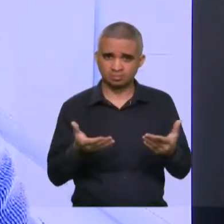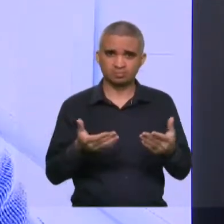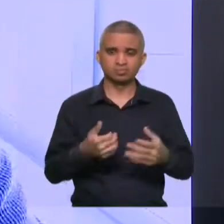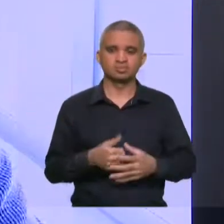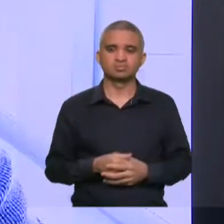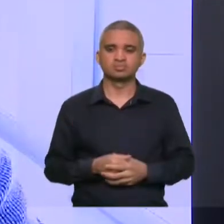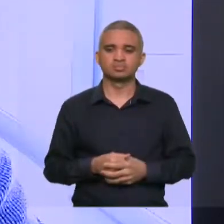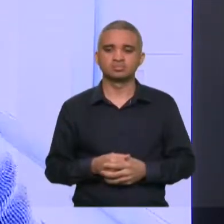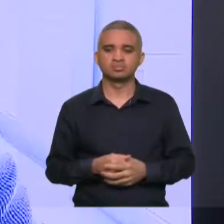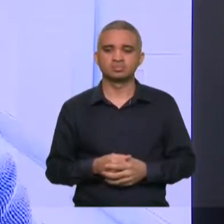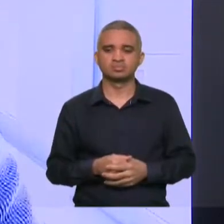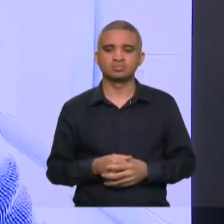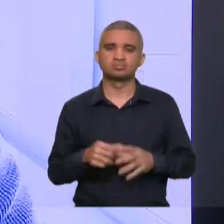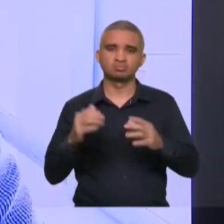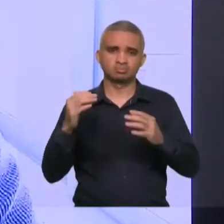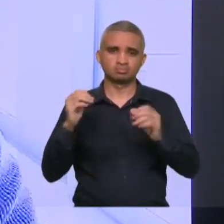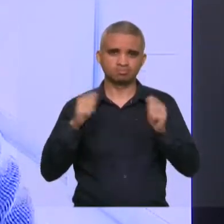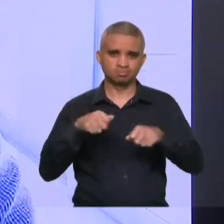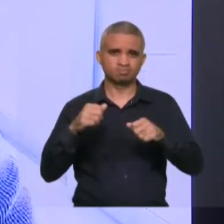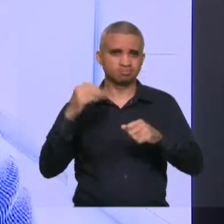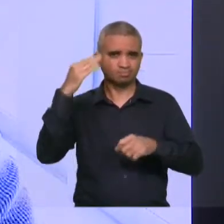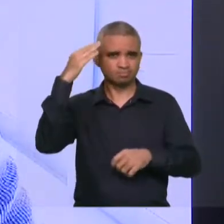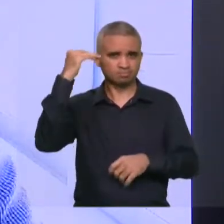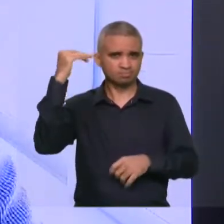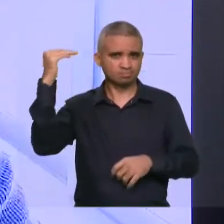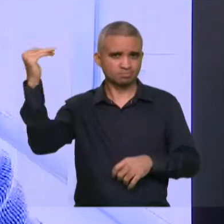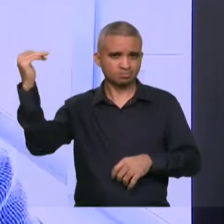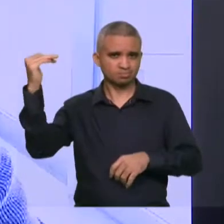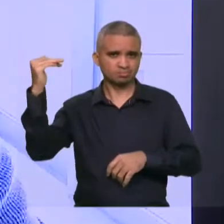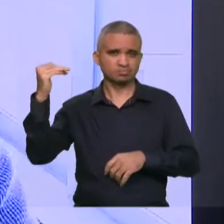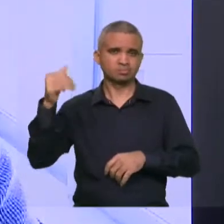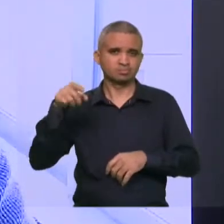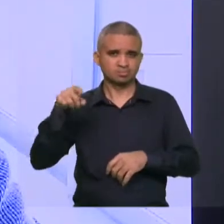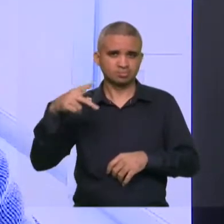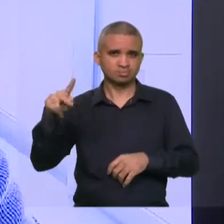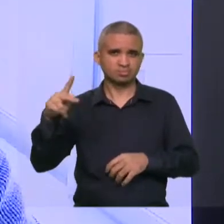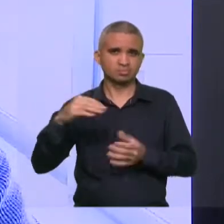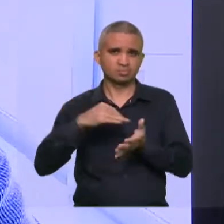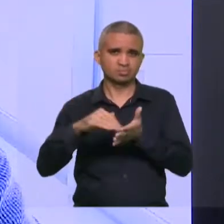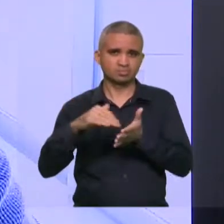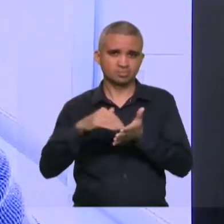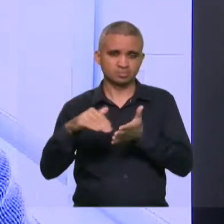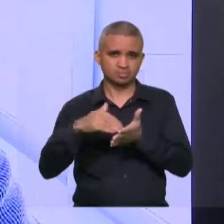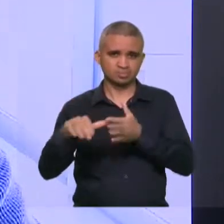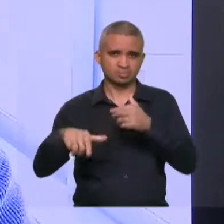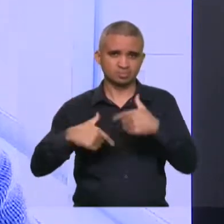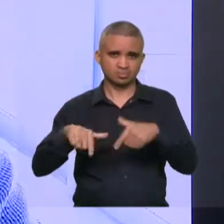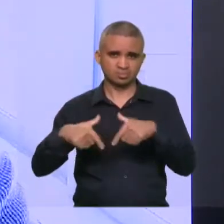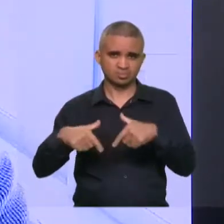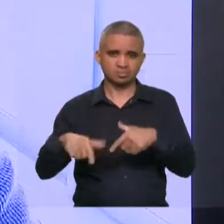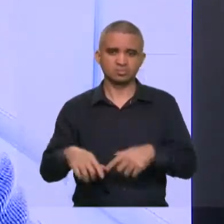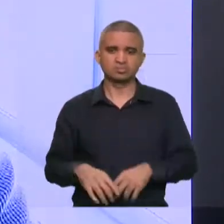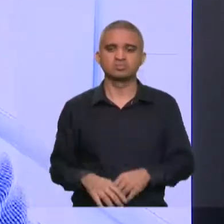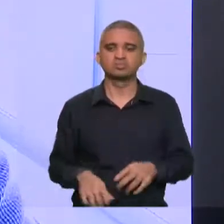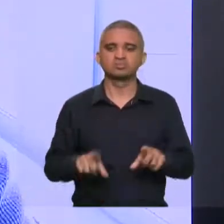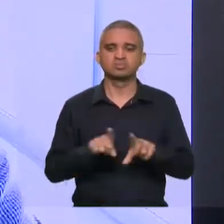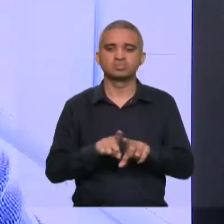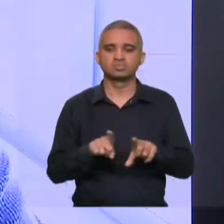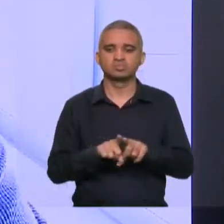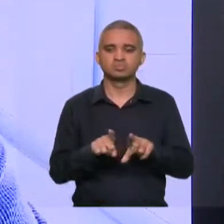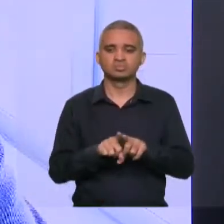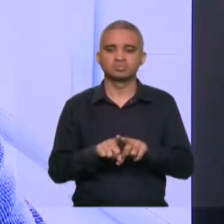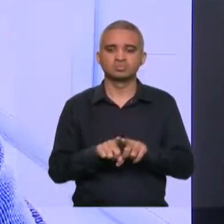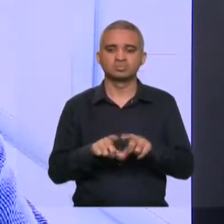sucesso na continuidade dos seus trabalhos lá na Secretaria da Mulher. E gostaria também de desejar aqui o pronto restabelecimento